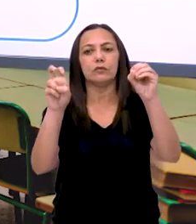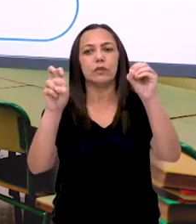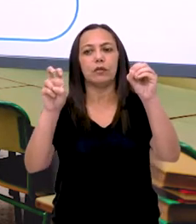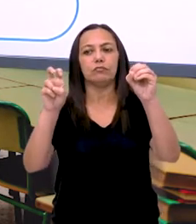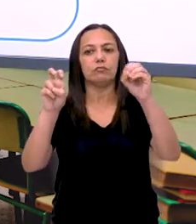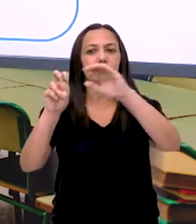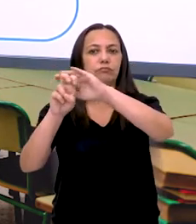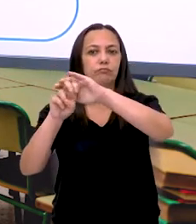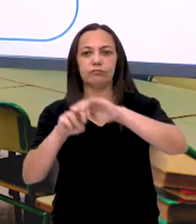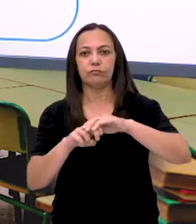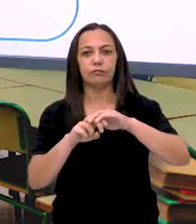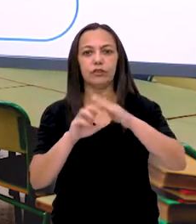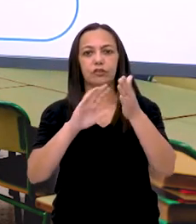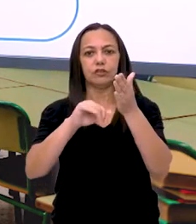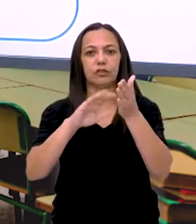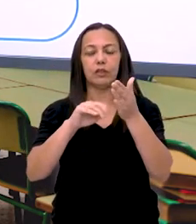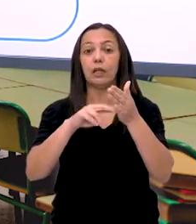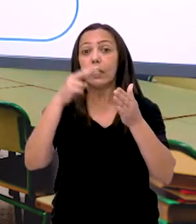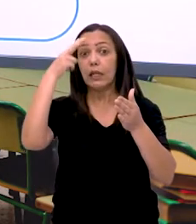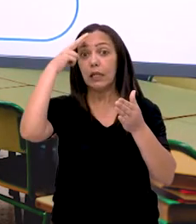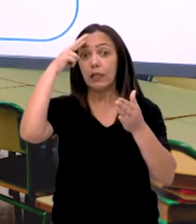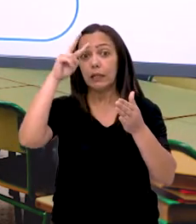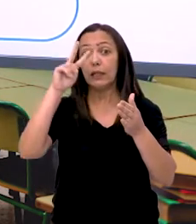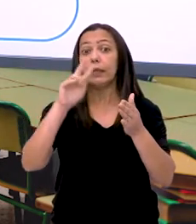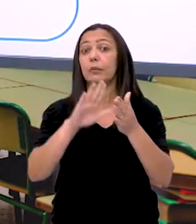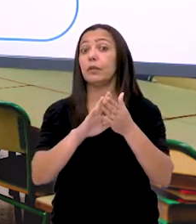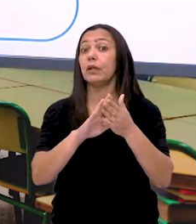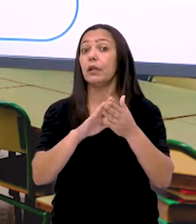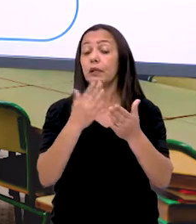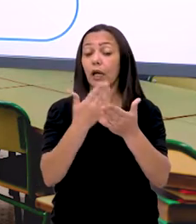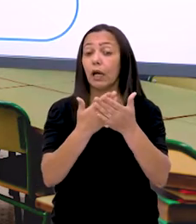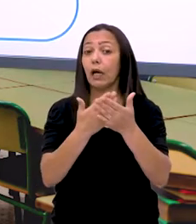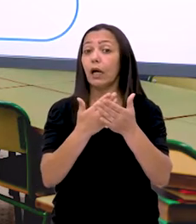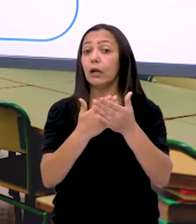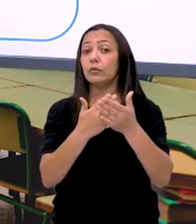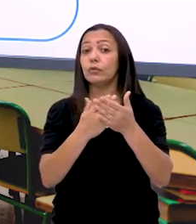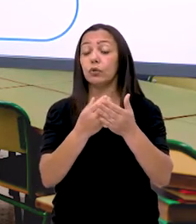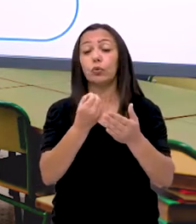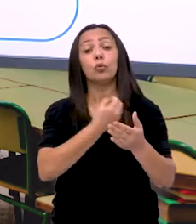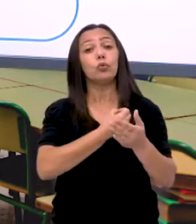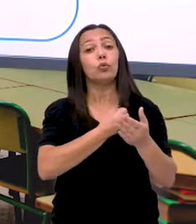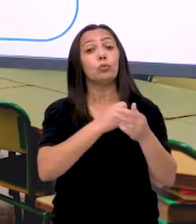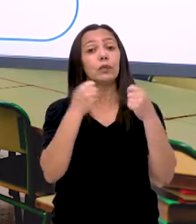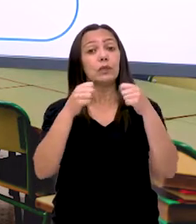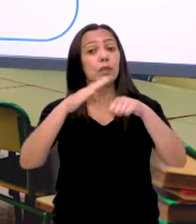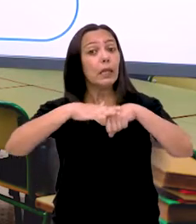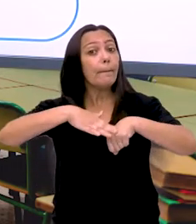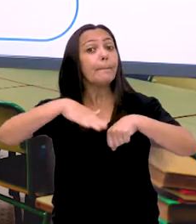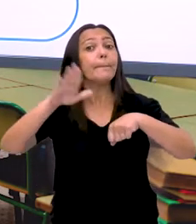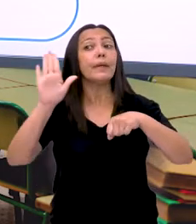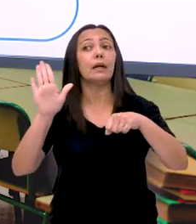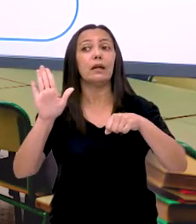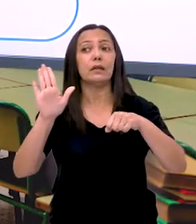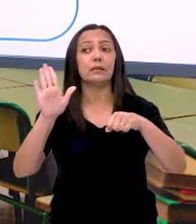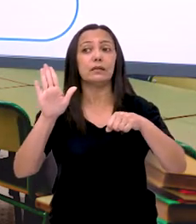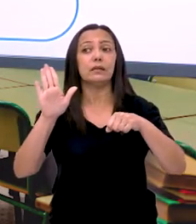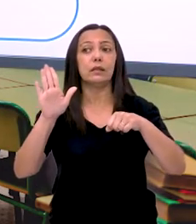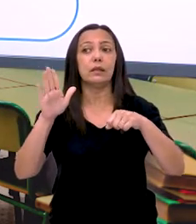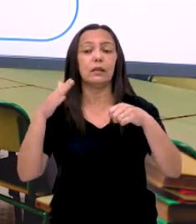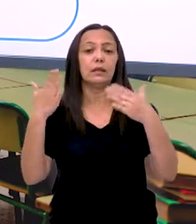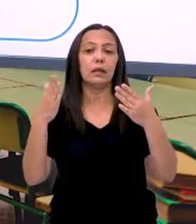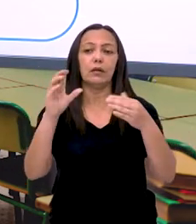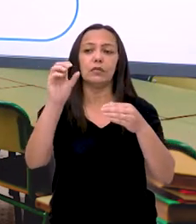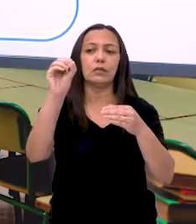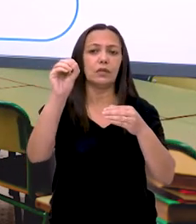Lembra que em outra aula, a tia Sara falou que o minuendo tem que ser maior que o subtraindo. Minuendo,